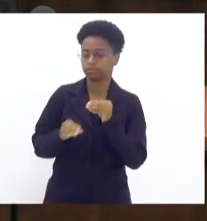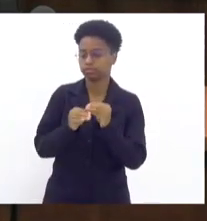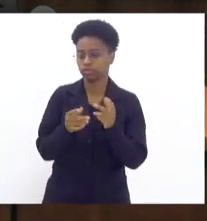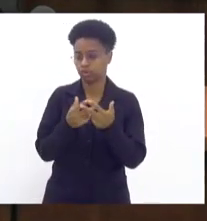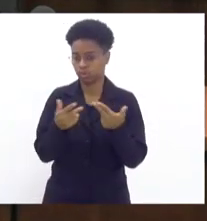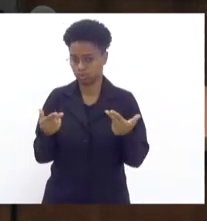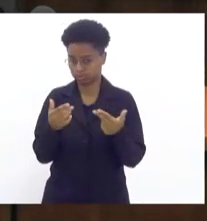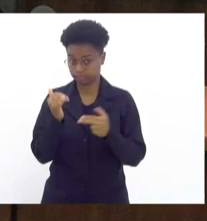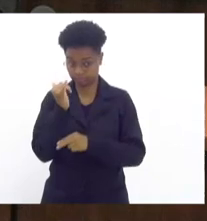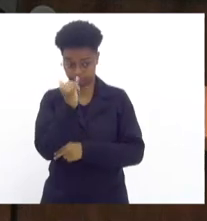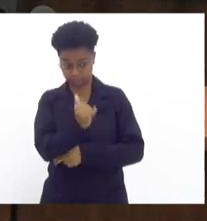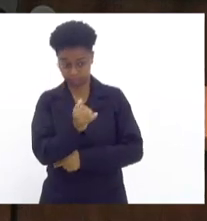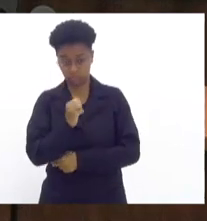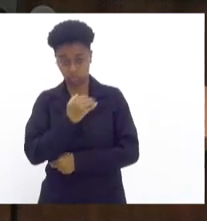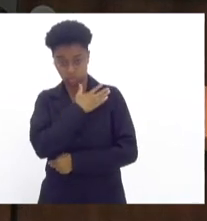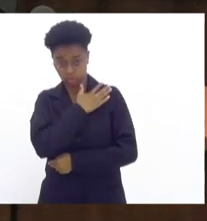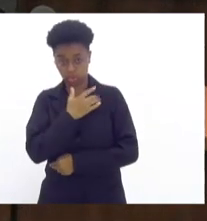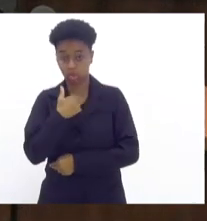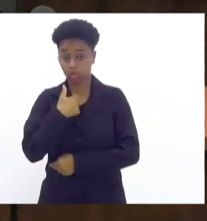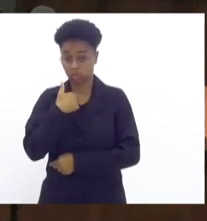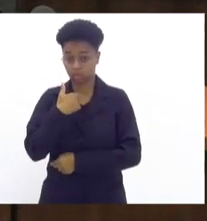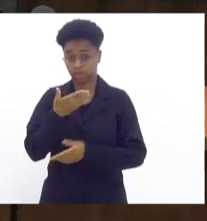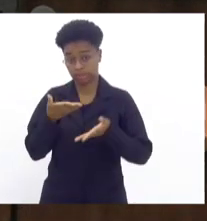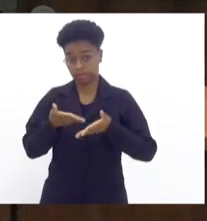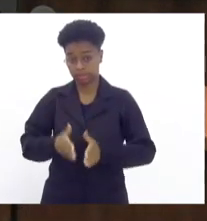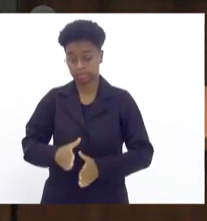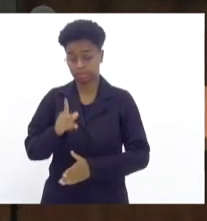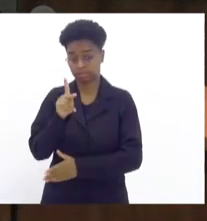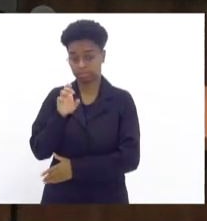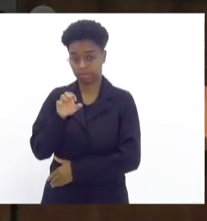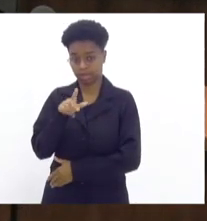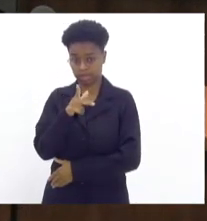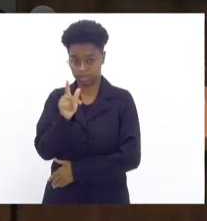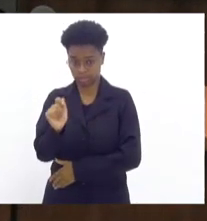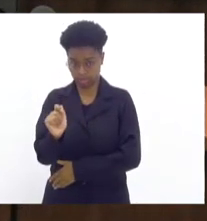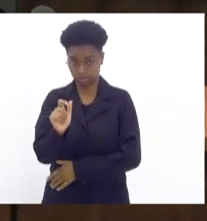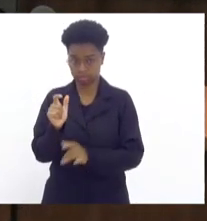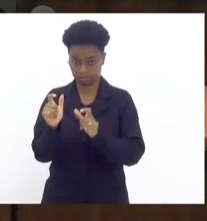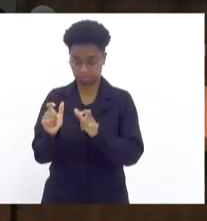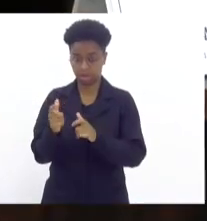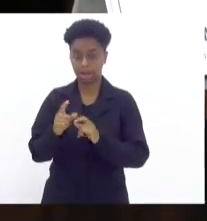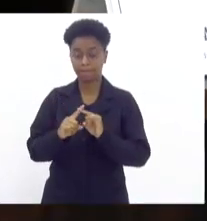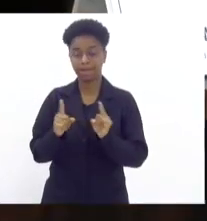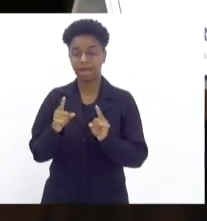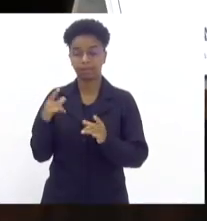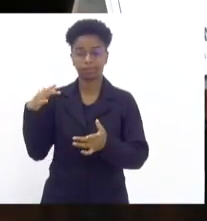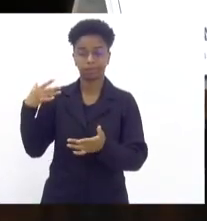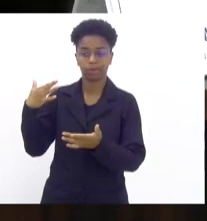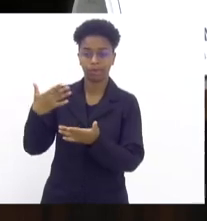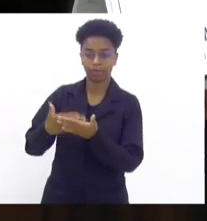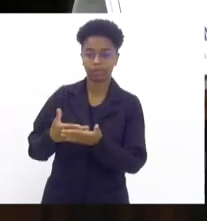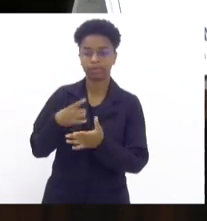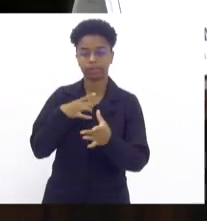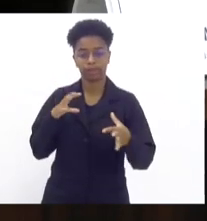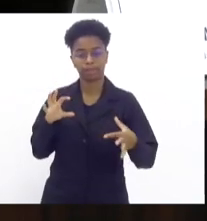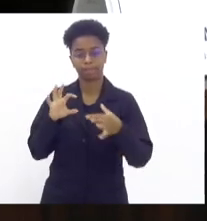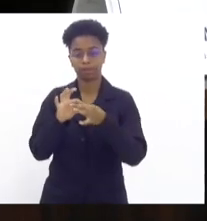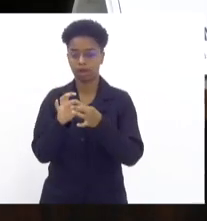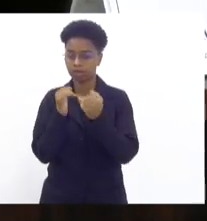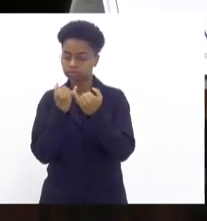para dizer o seguinte. Eu sou cria da Penha e, até hoje, eu mantenho laços bem